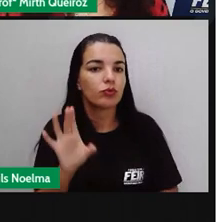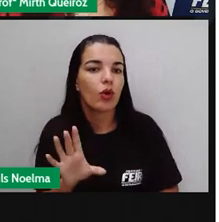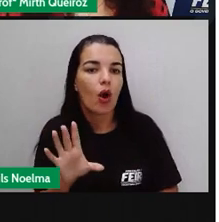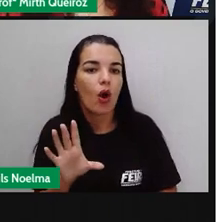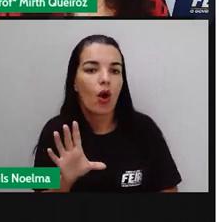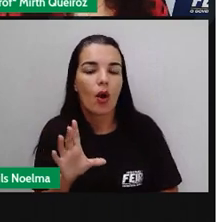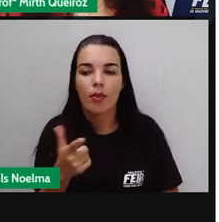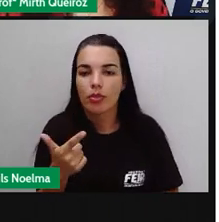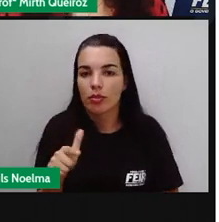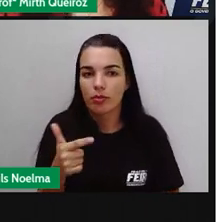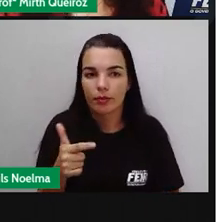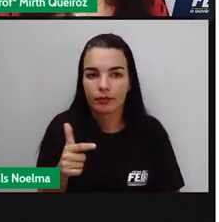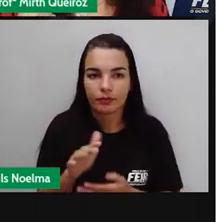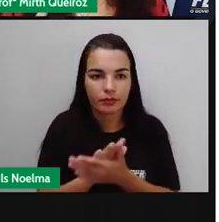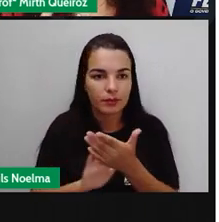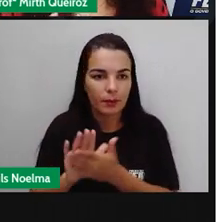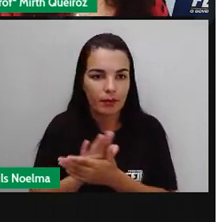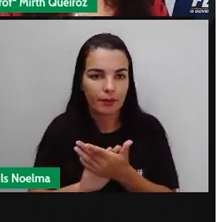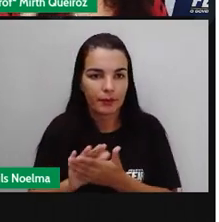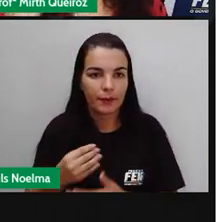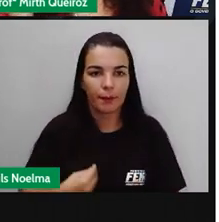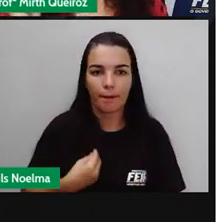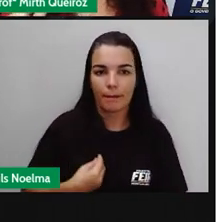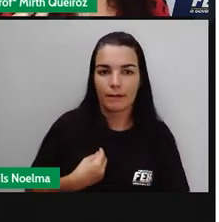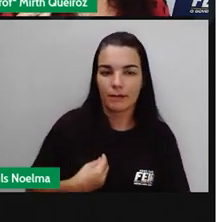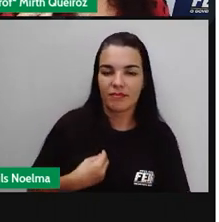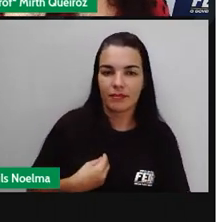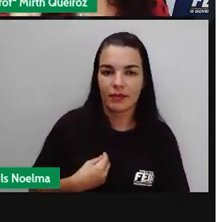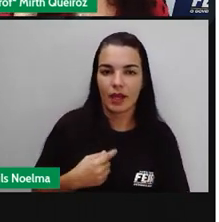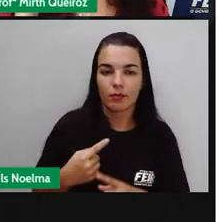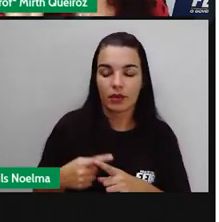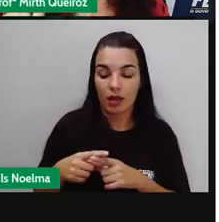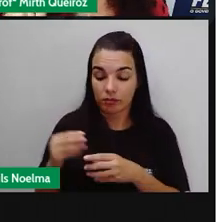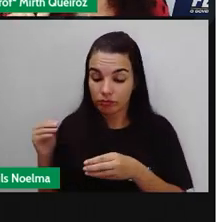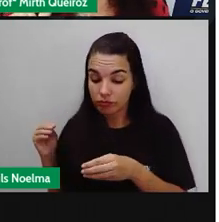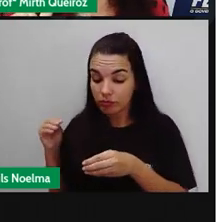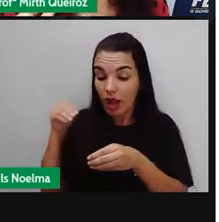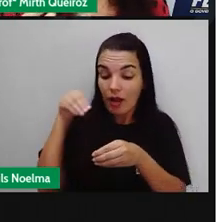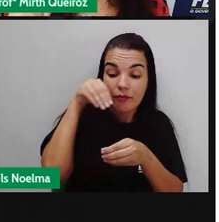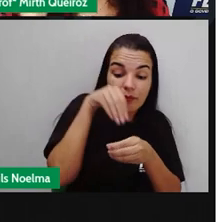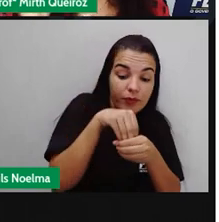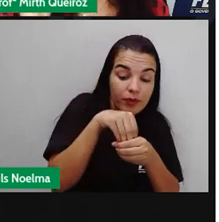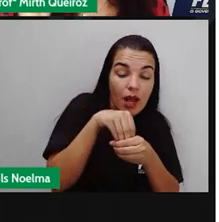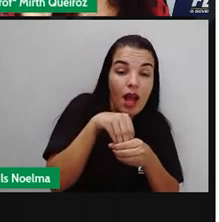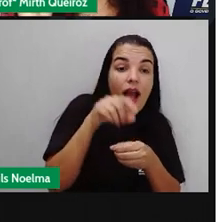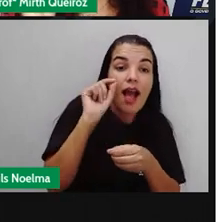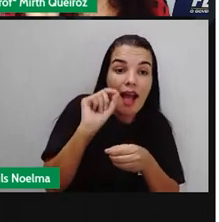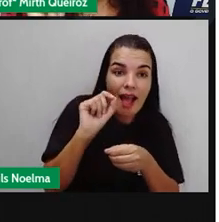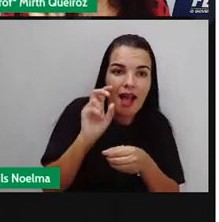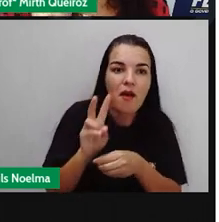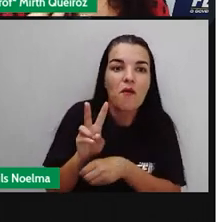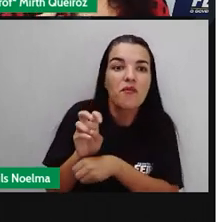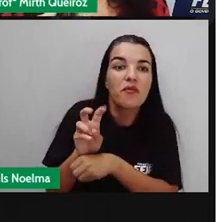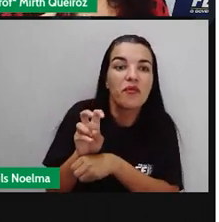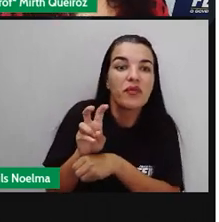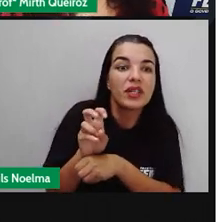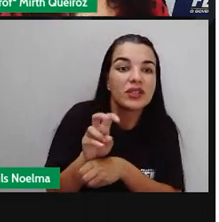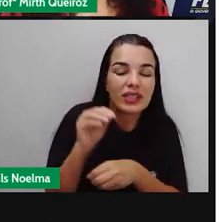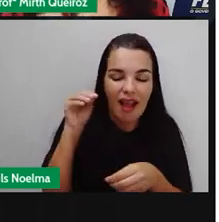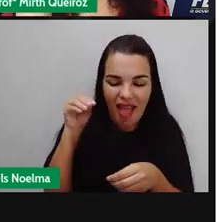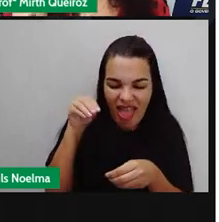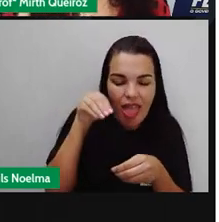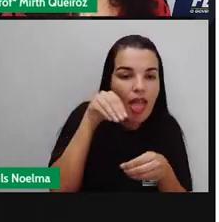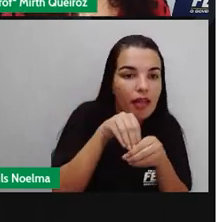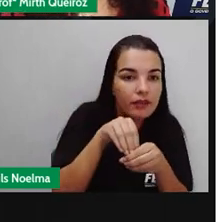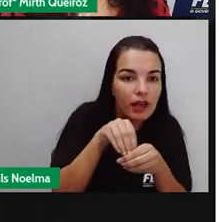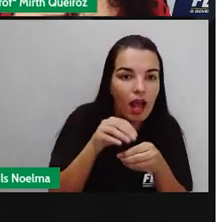acelulares. A célula, ela é a unidade da vida. Ela a unidade base da vida.